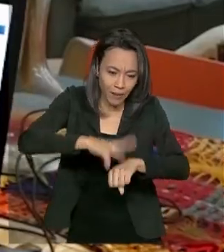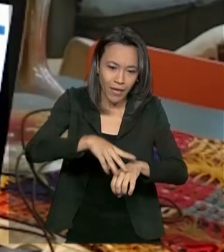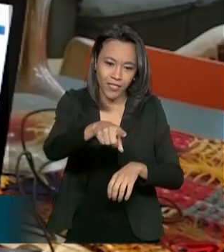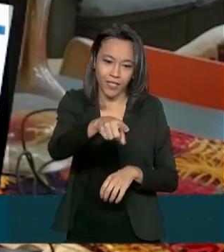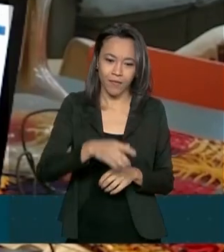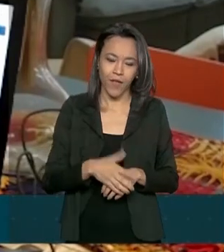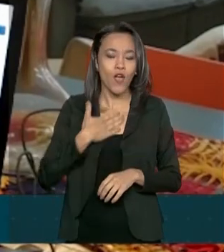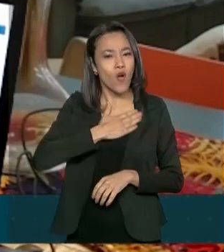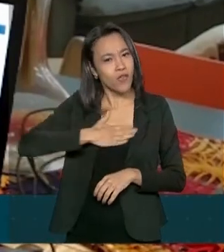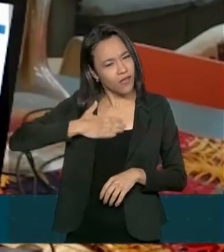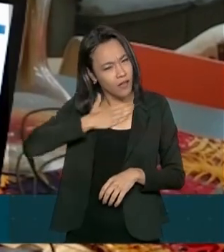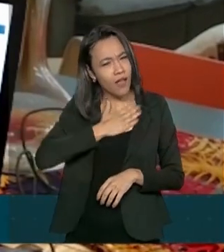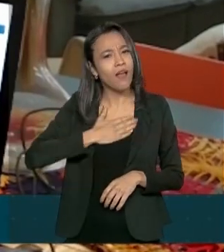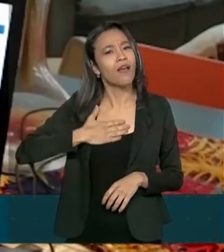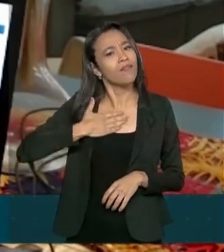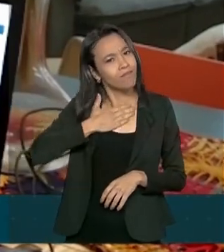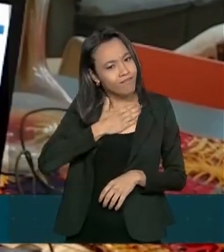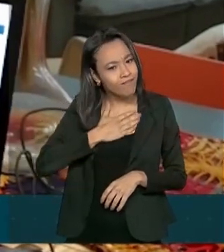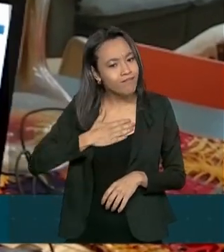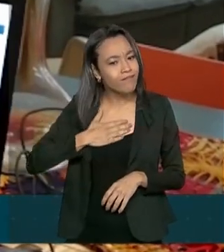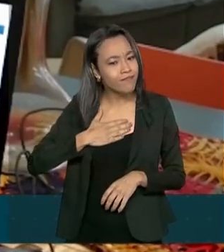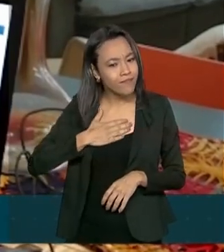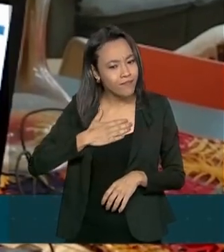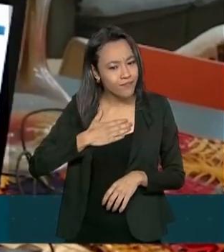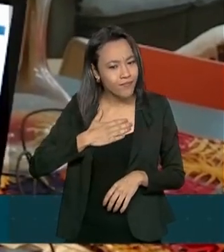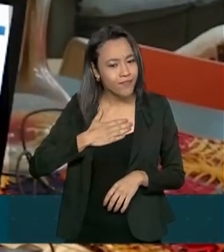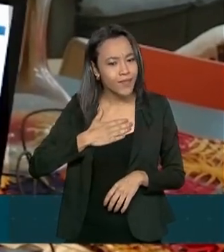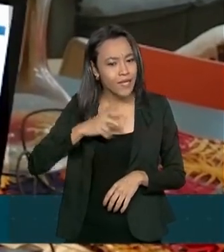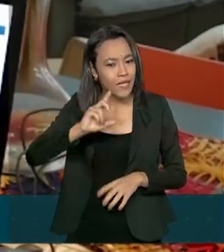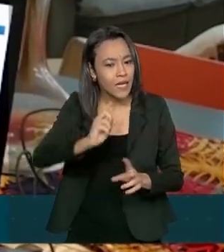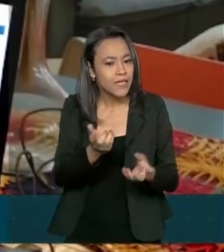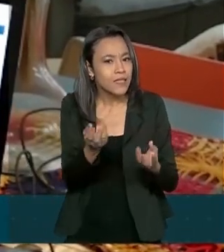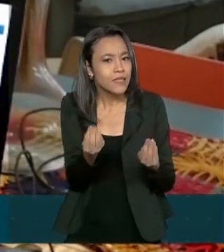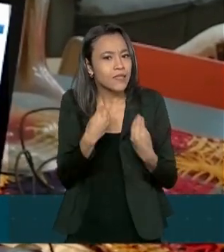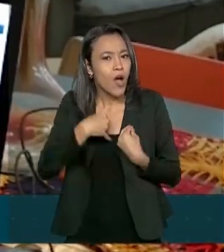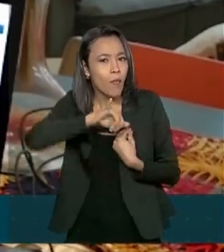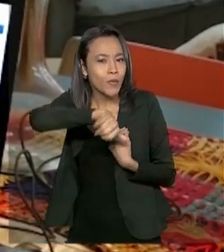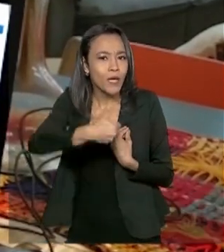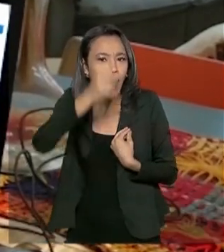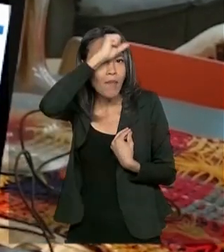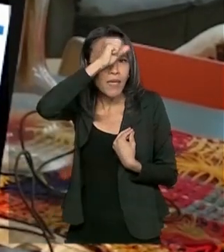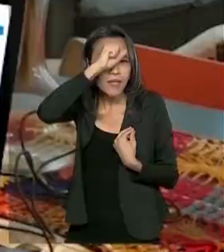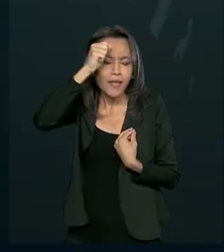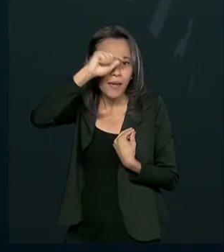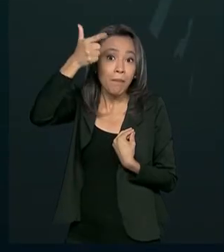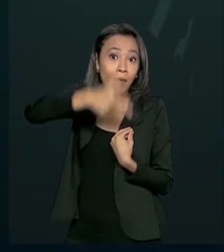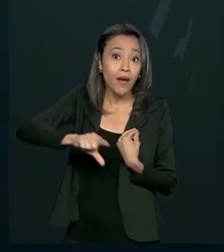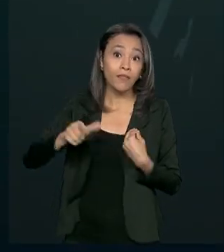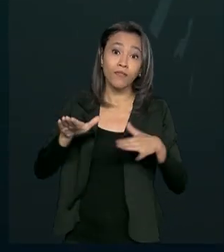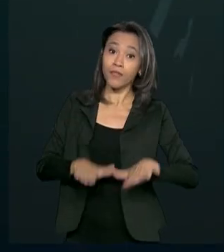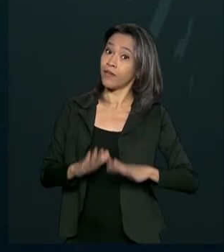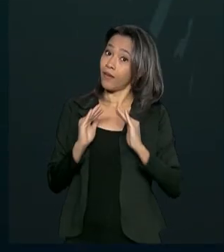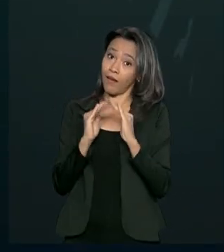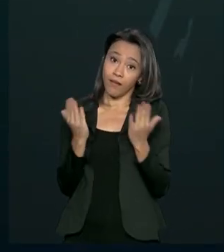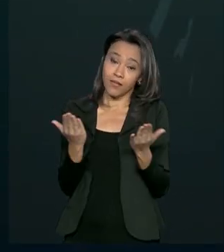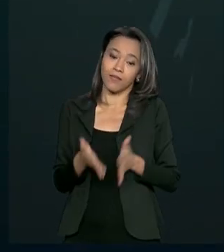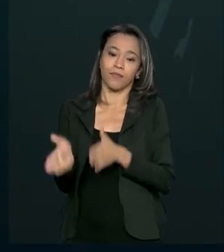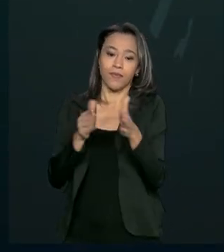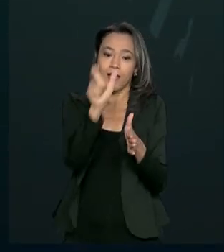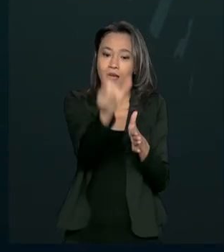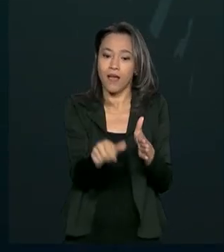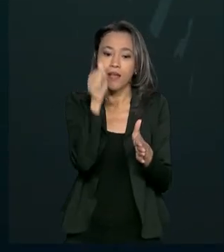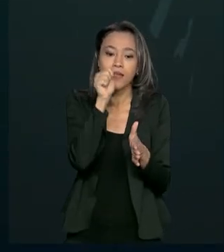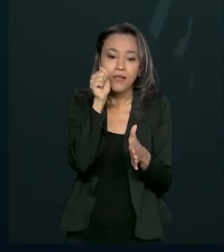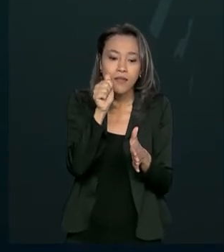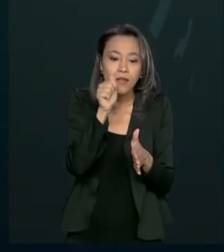do portal porque ele dá a chance de a gente aprender mais enquanto nós estamos em casa. Já a Ana Paula ajuda o